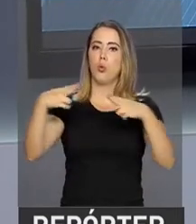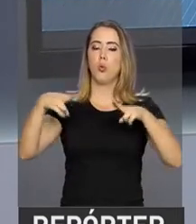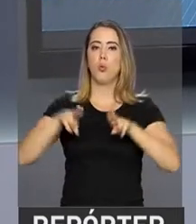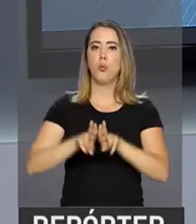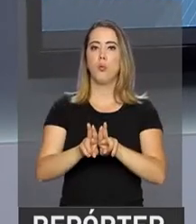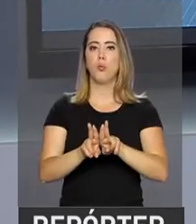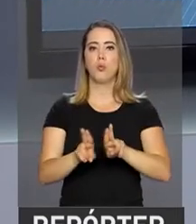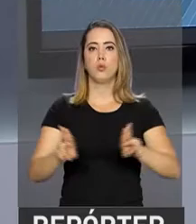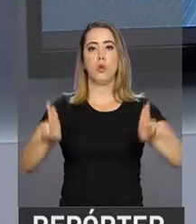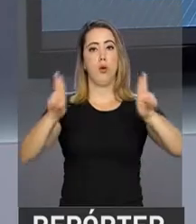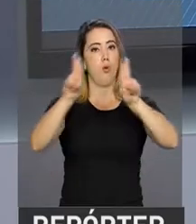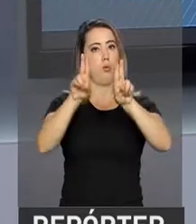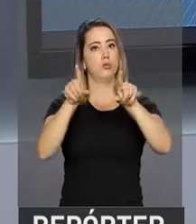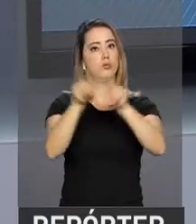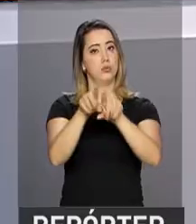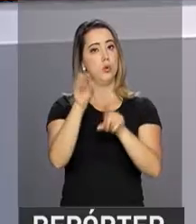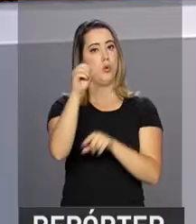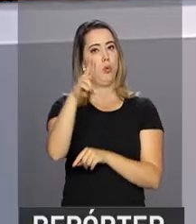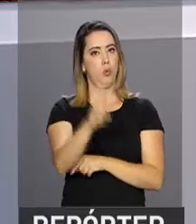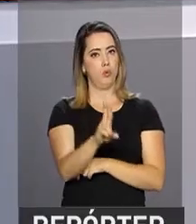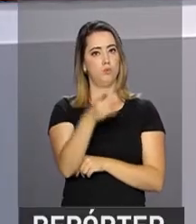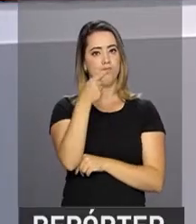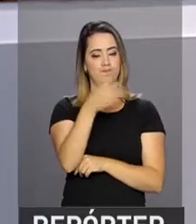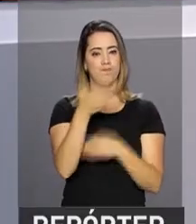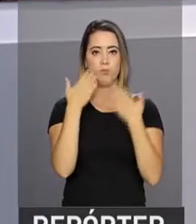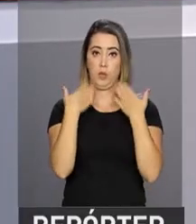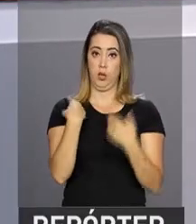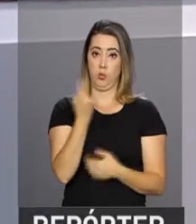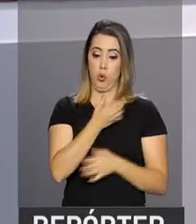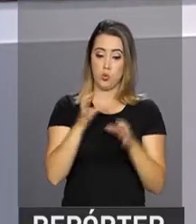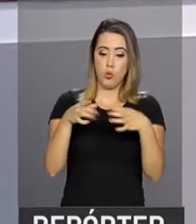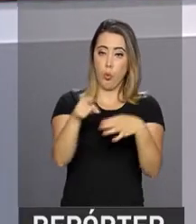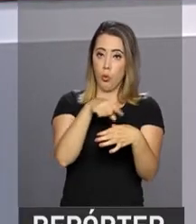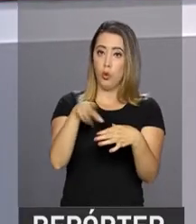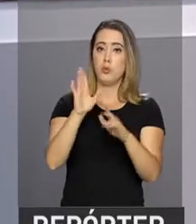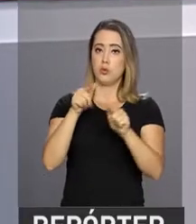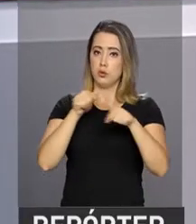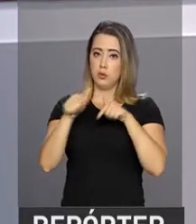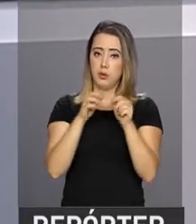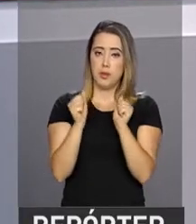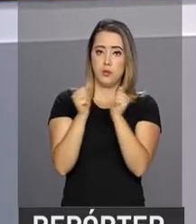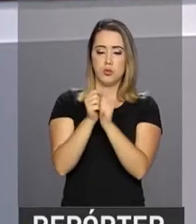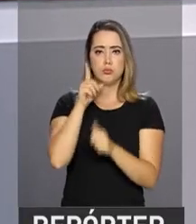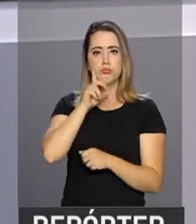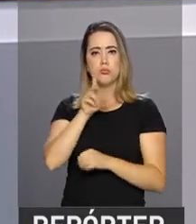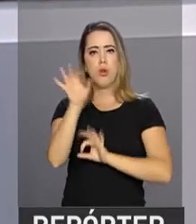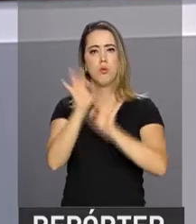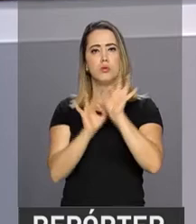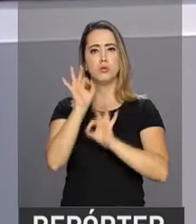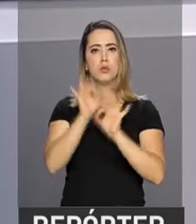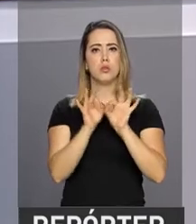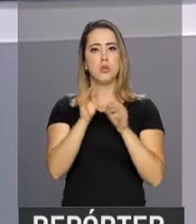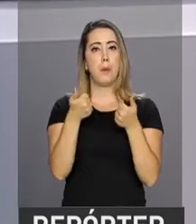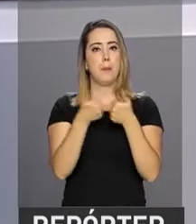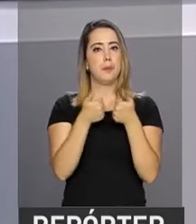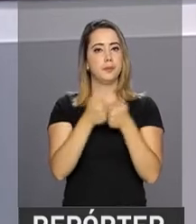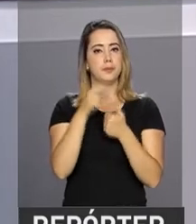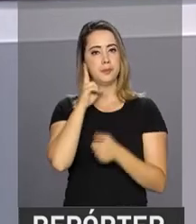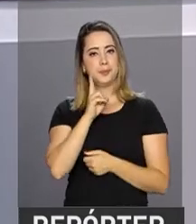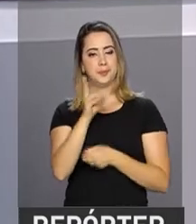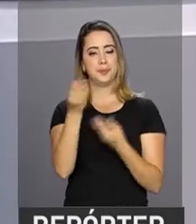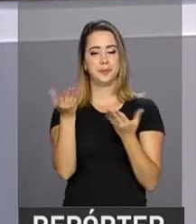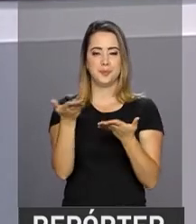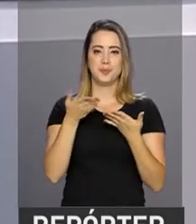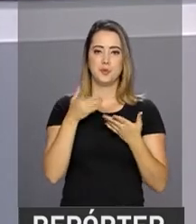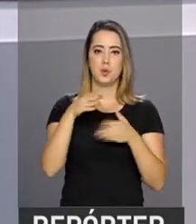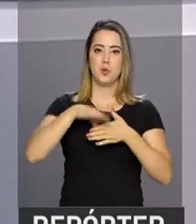Organização das Nações Unidas. E a equipe da TVNBR já está em Nova Iorque e acompanhou de perto os preparativos para receber